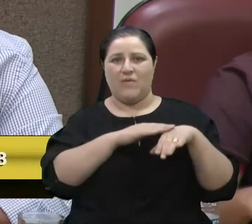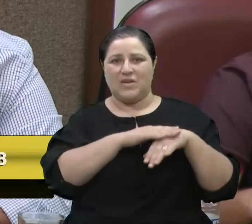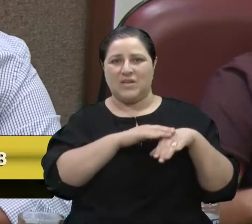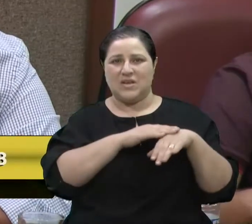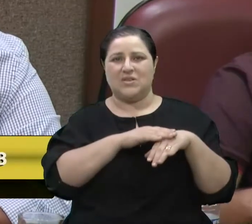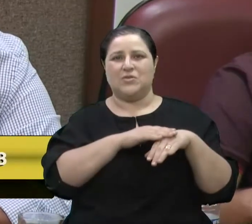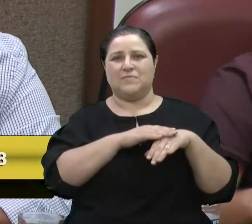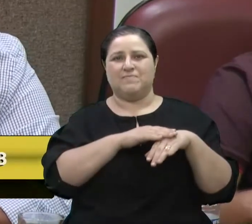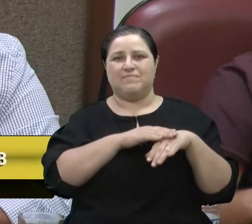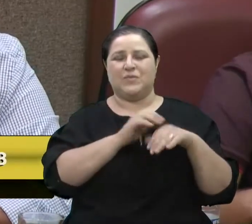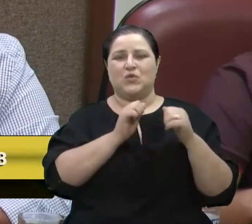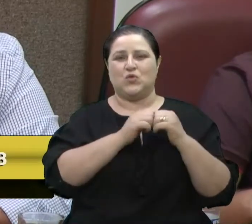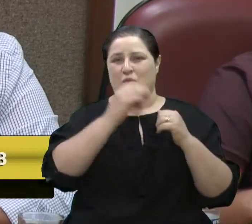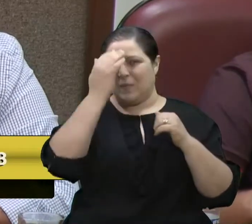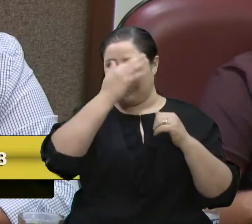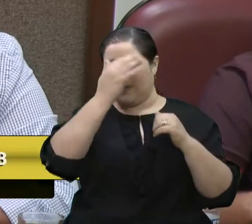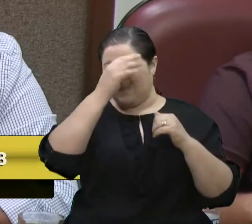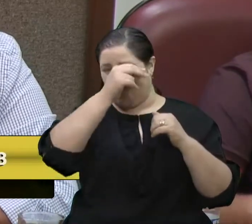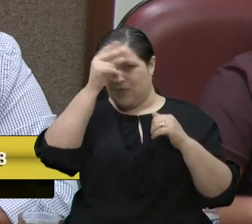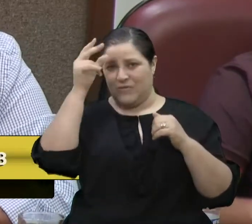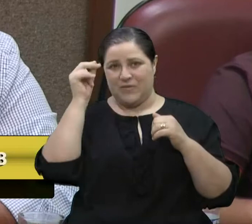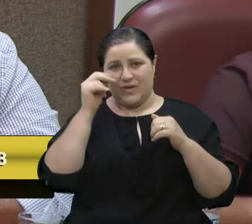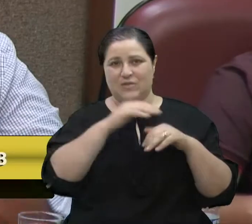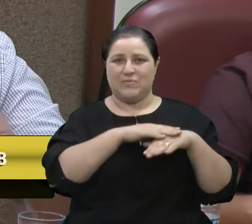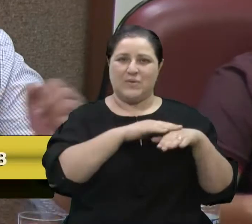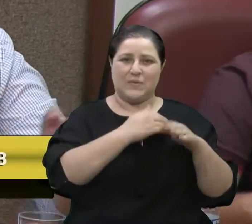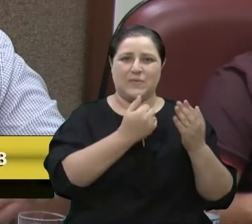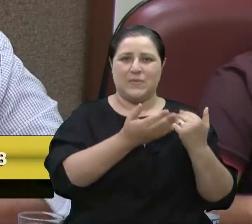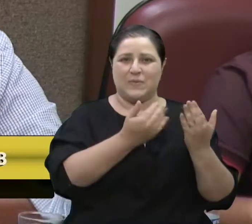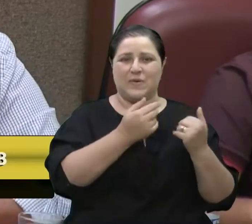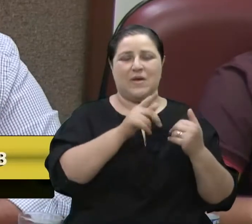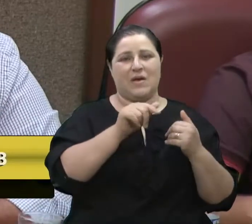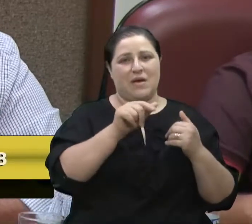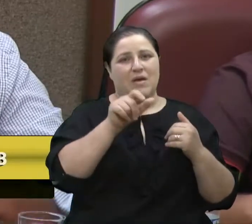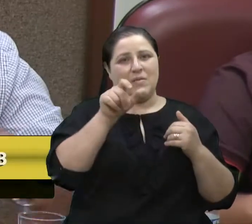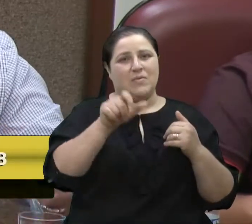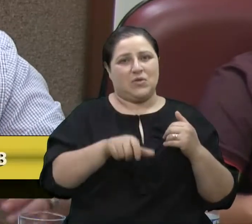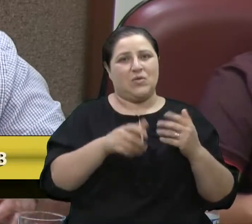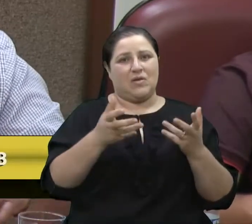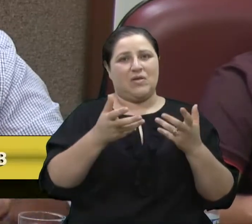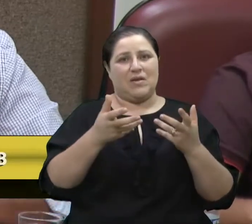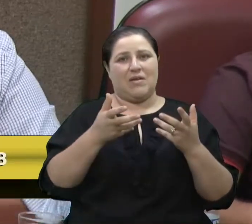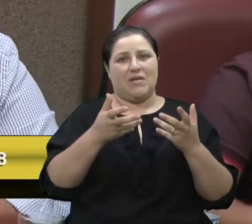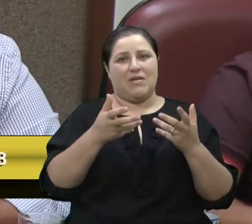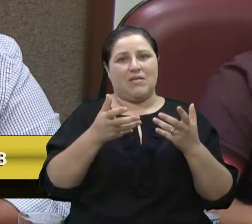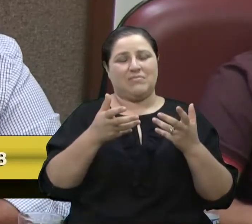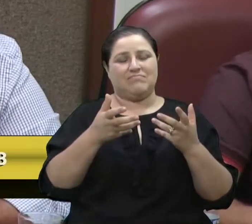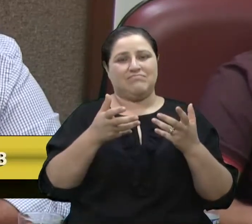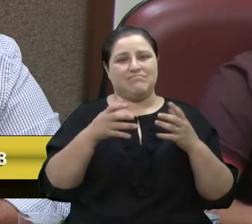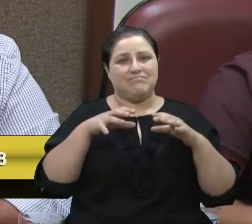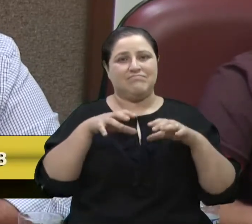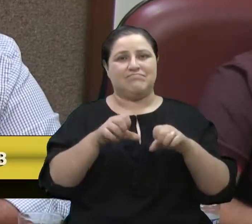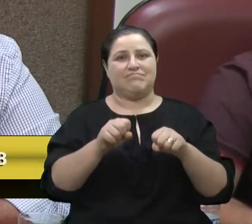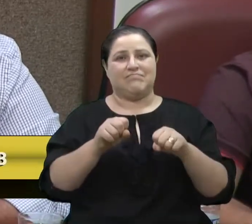entraninhas com o prefeito, né? Eles, olha, é um homem que está, nós queremos que ele assuma a questão da festa da uva, a questão das